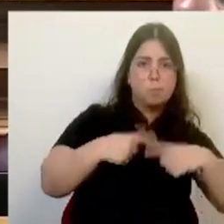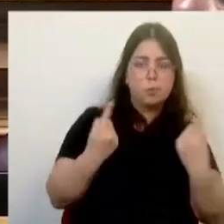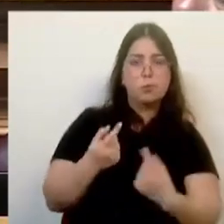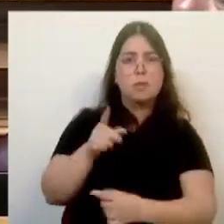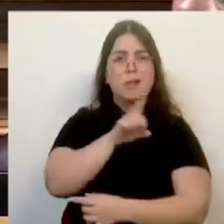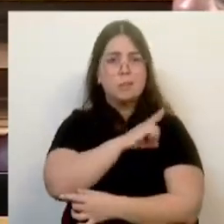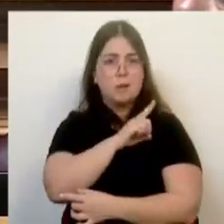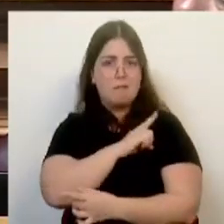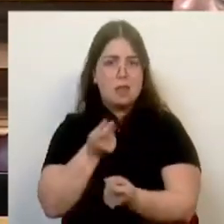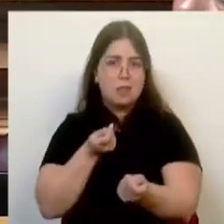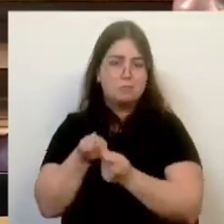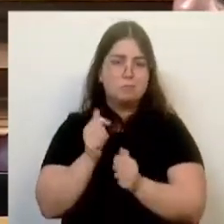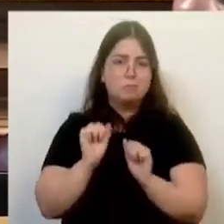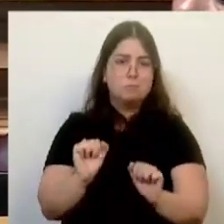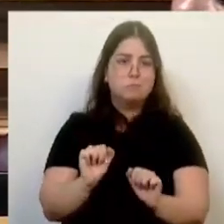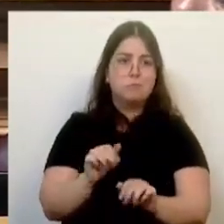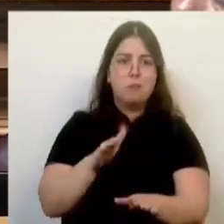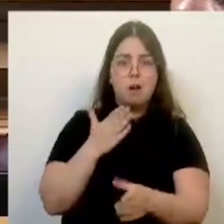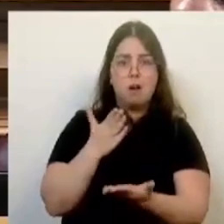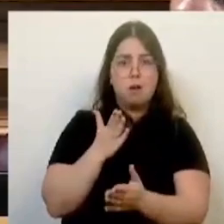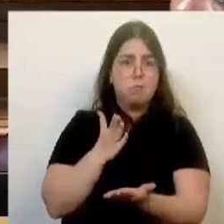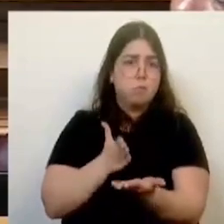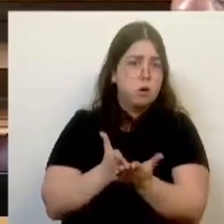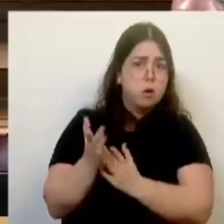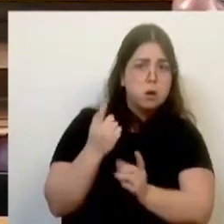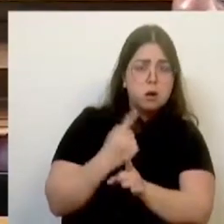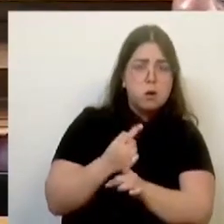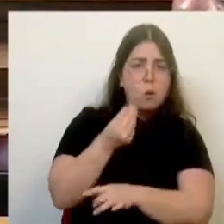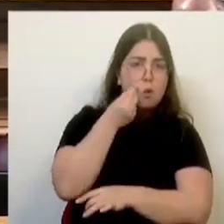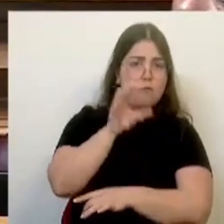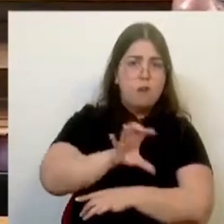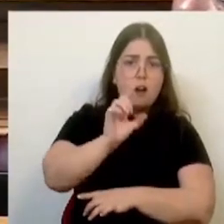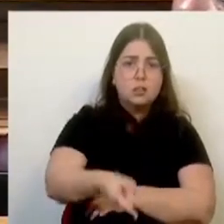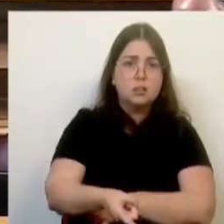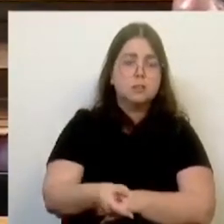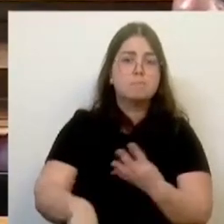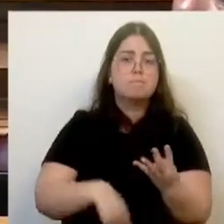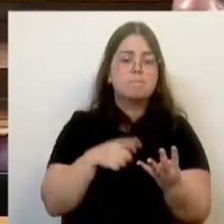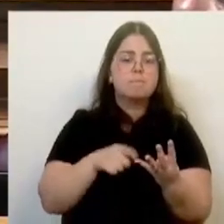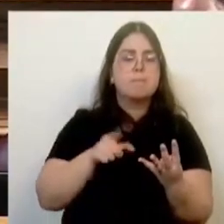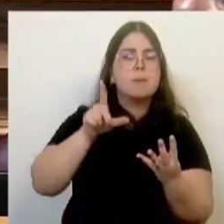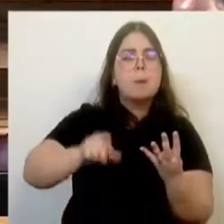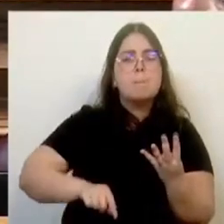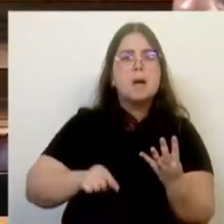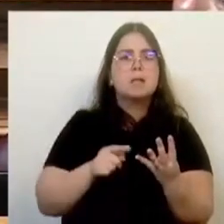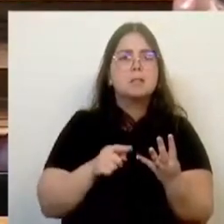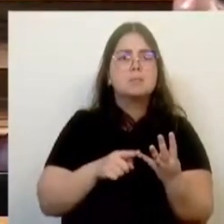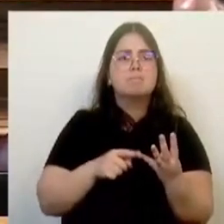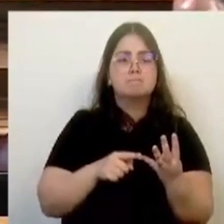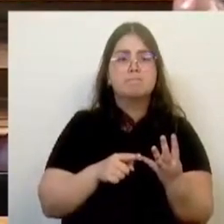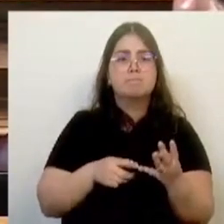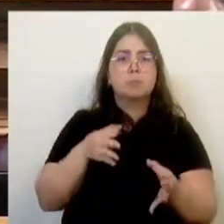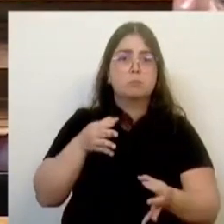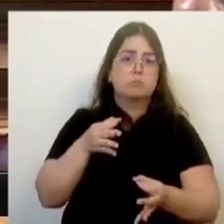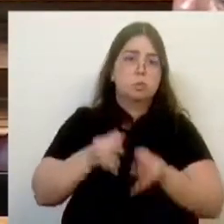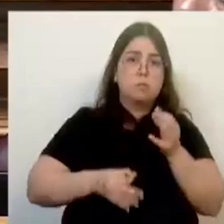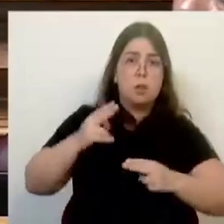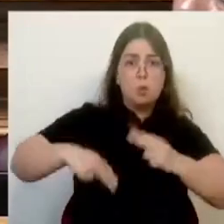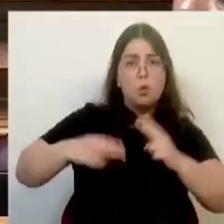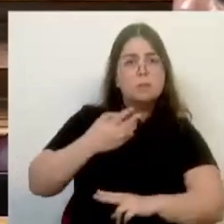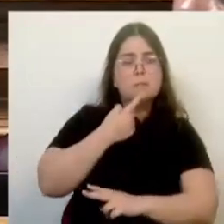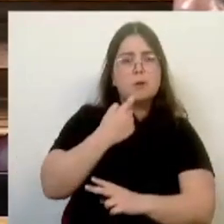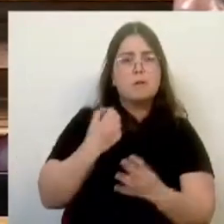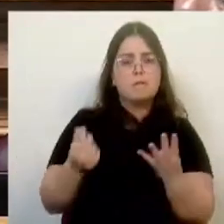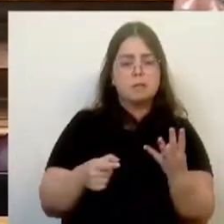a privada se tenha mantido e como se garante, outra questão levantada pelo Tribunal de Contas, a